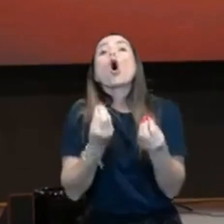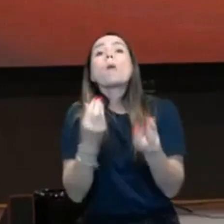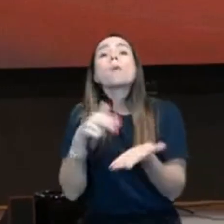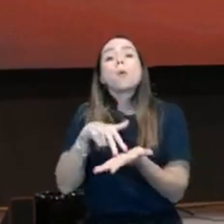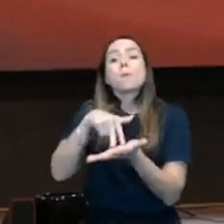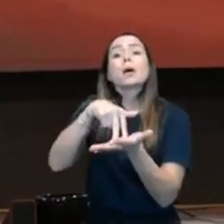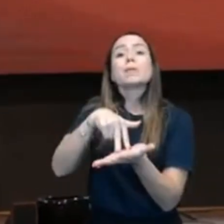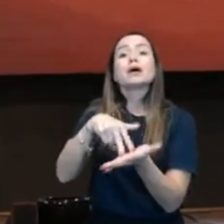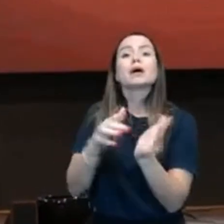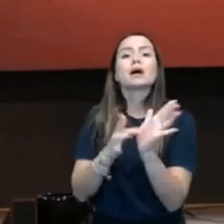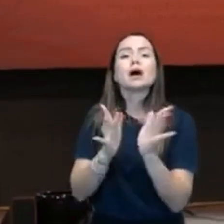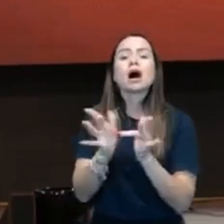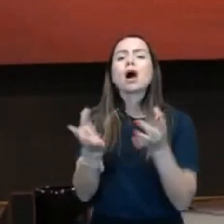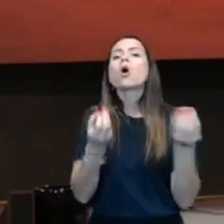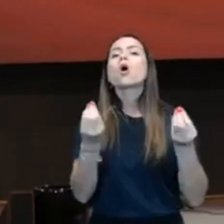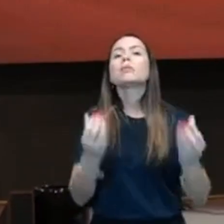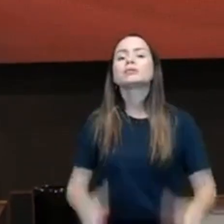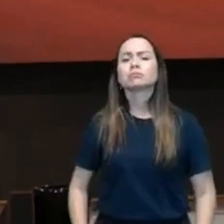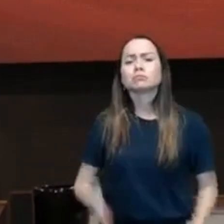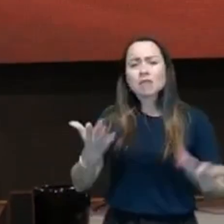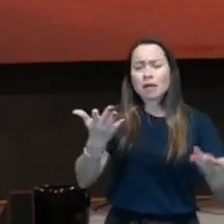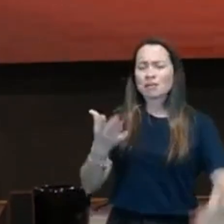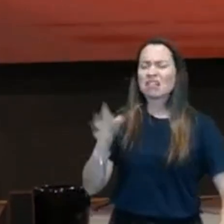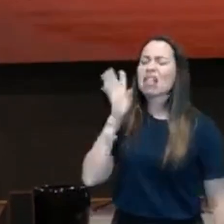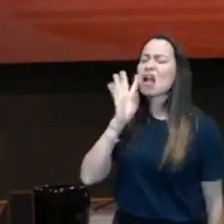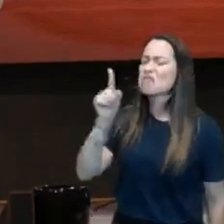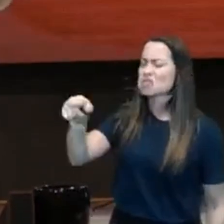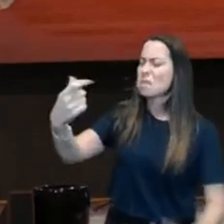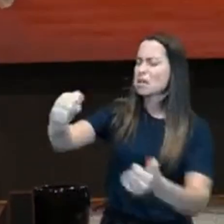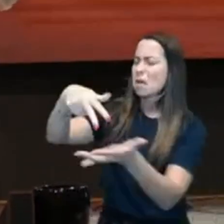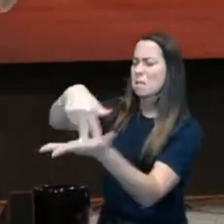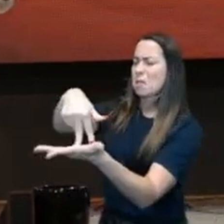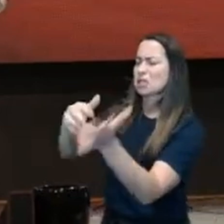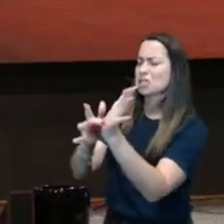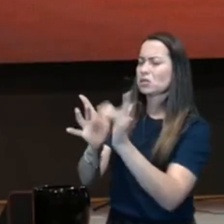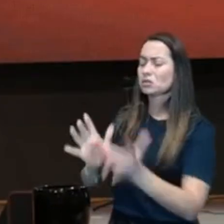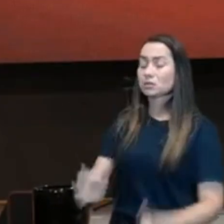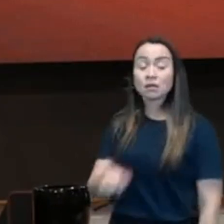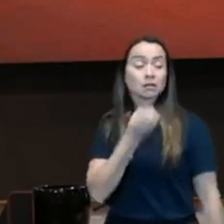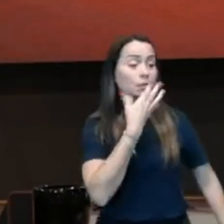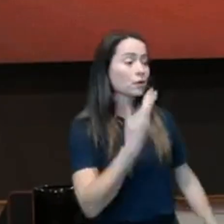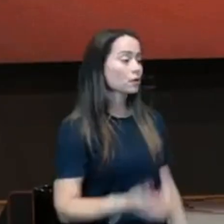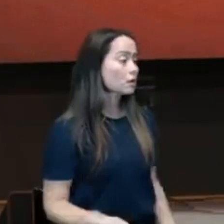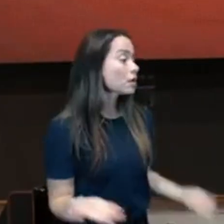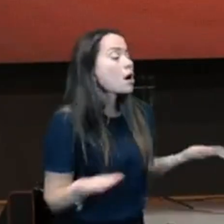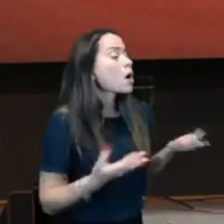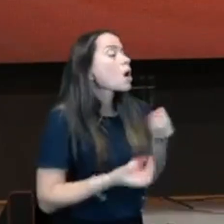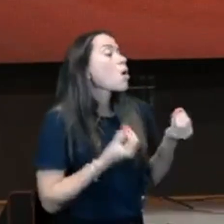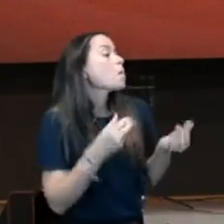Porque é muito legal, você tem que permanecer em Jesus, cara. Está bom, e? Está o teu jeito.